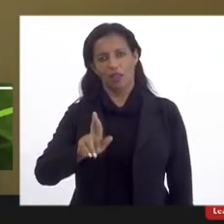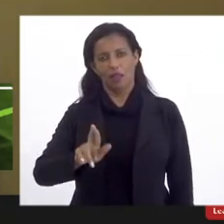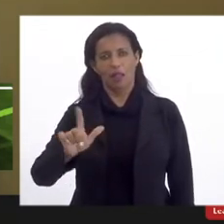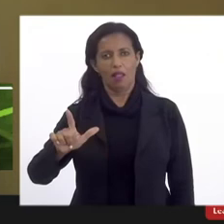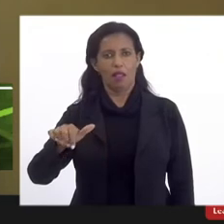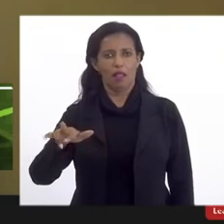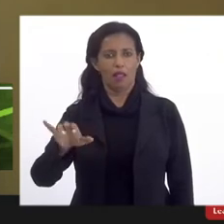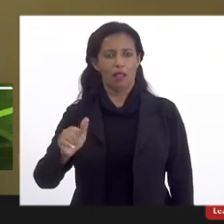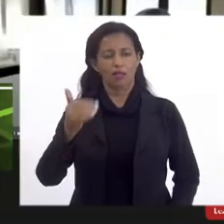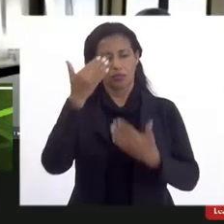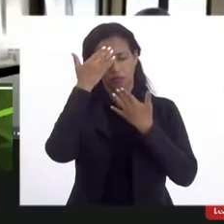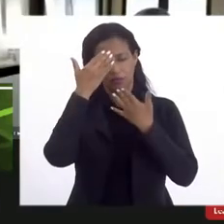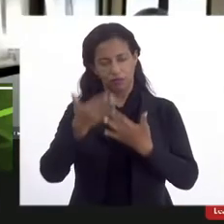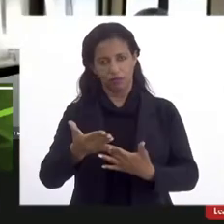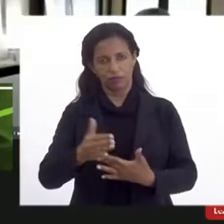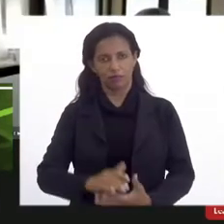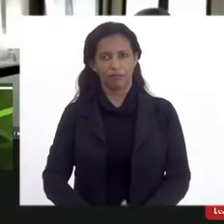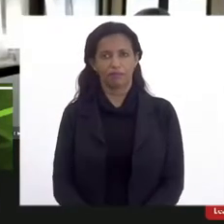Muito obrigado.